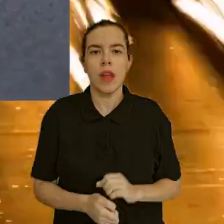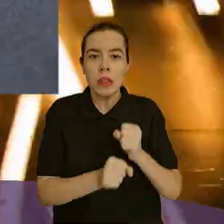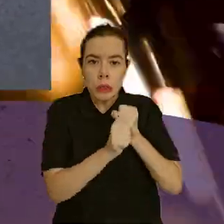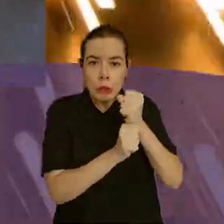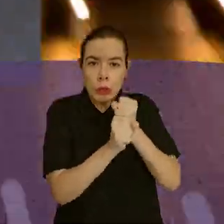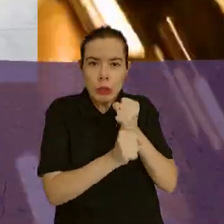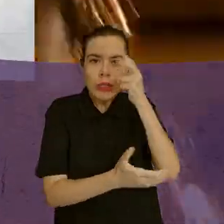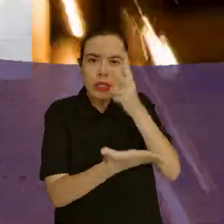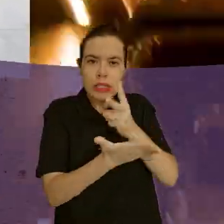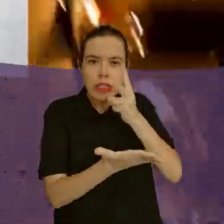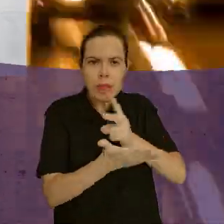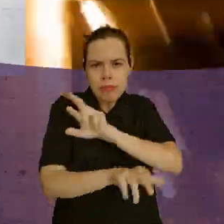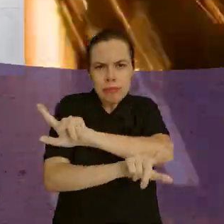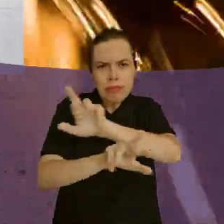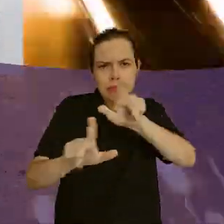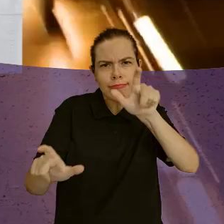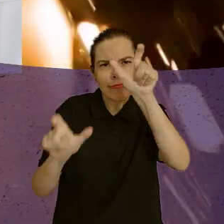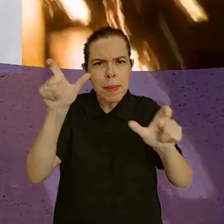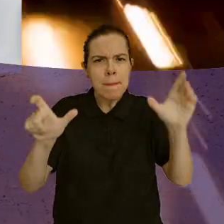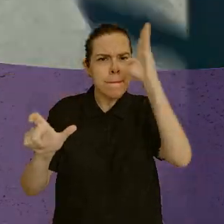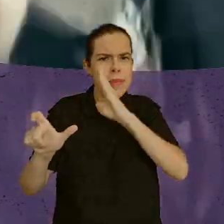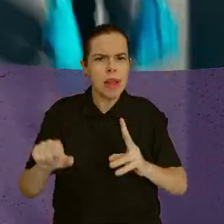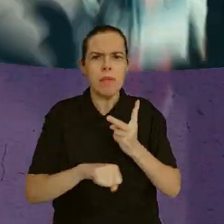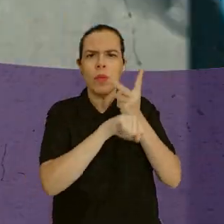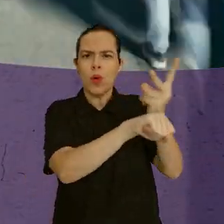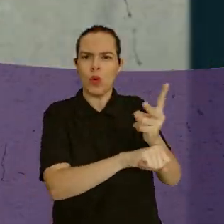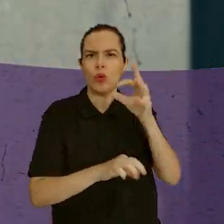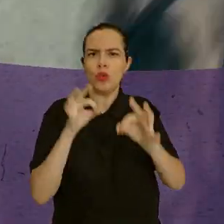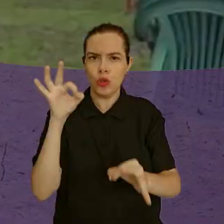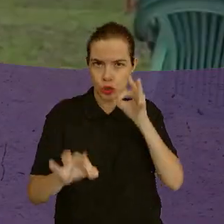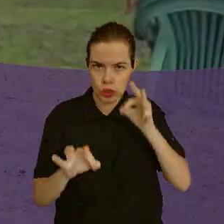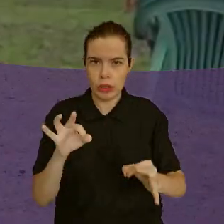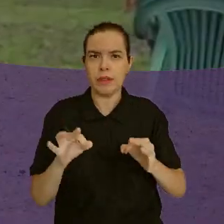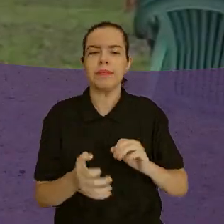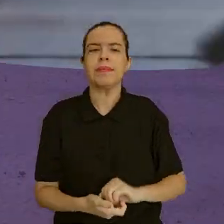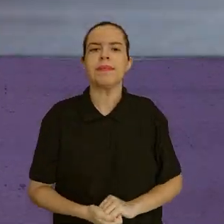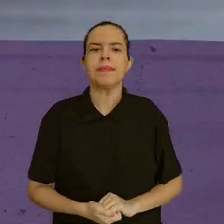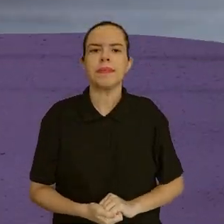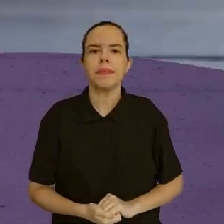Todos os anos, milhares de brasileiros recorrem à justiça.